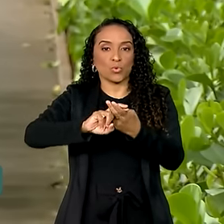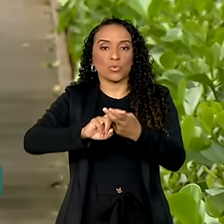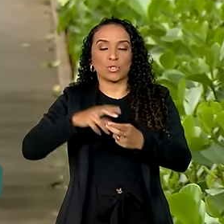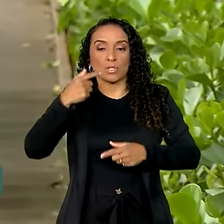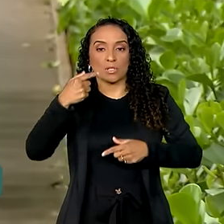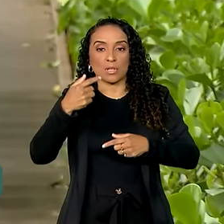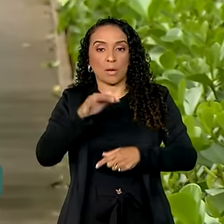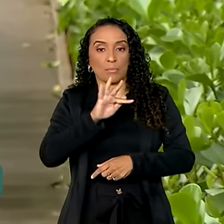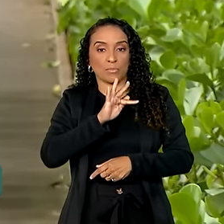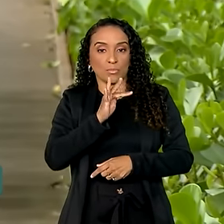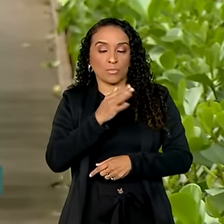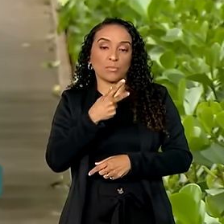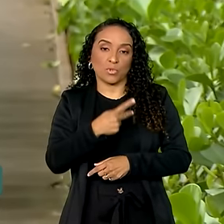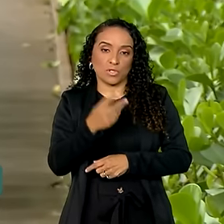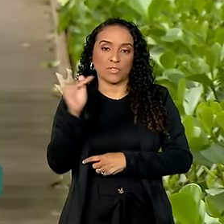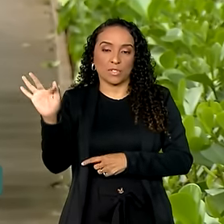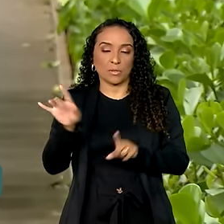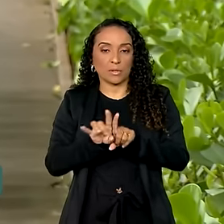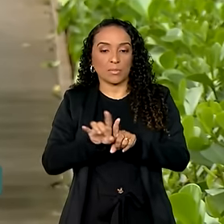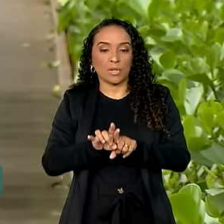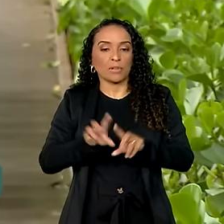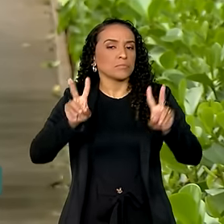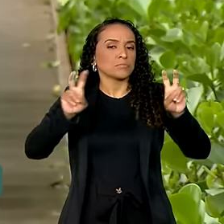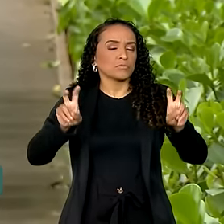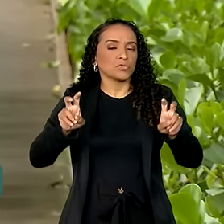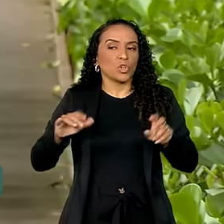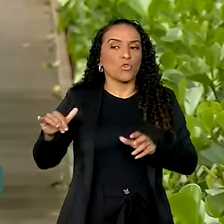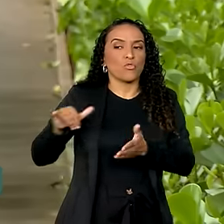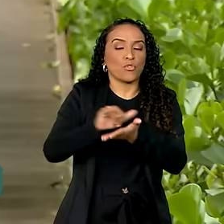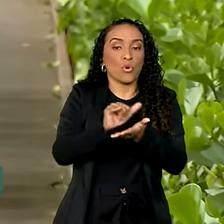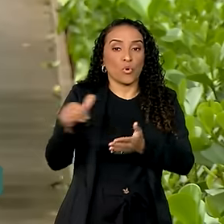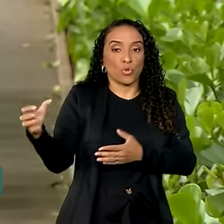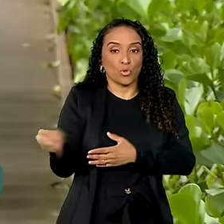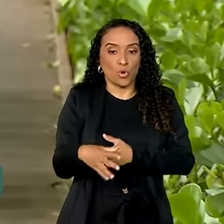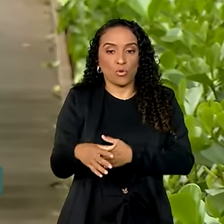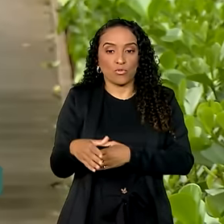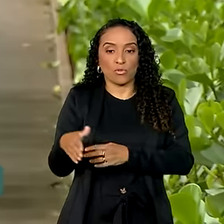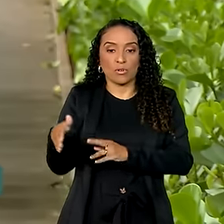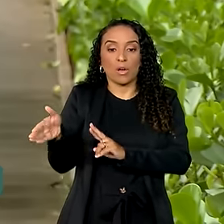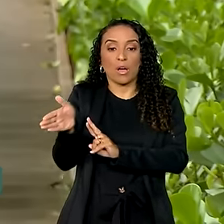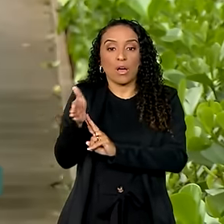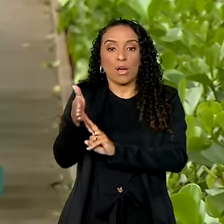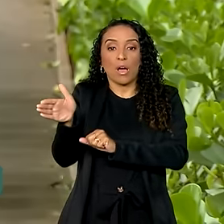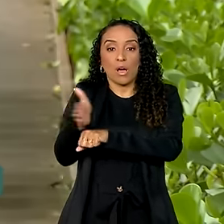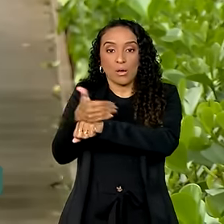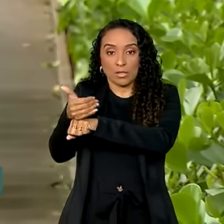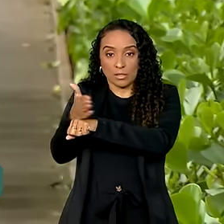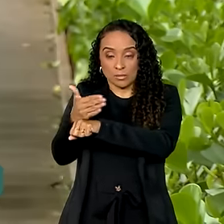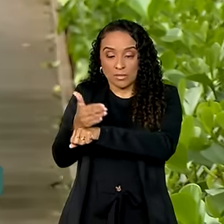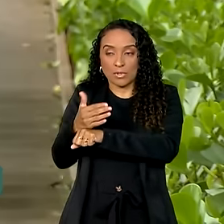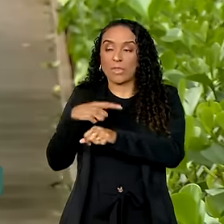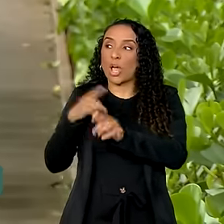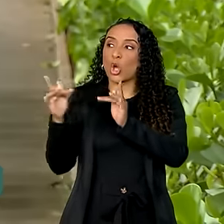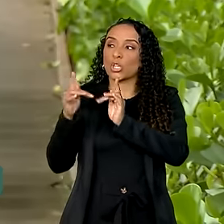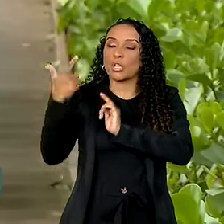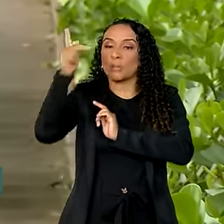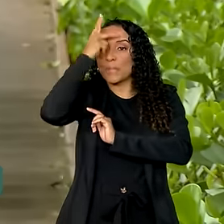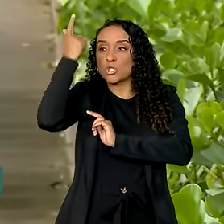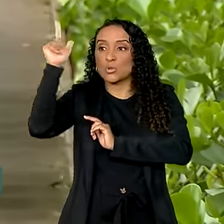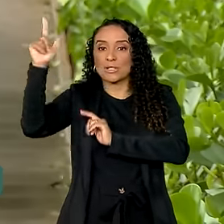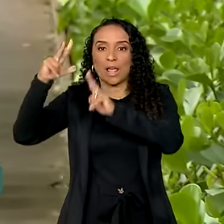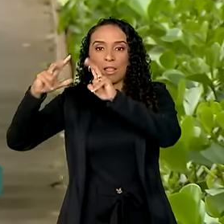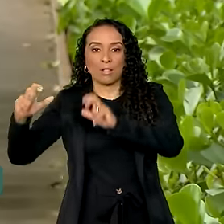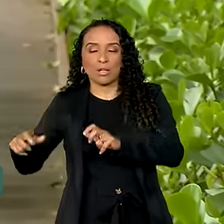Polícia Federal. Com relação a novos voos, o Itamaraty está em contato com brasileiros do Líbano para